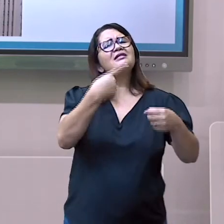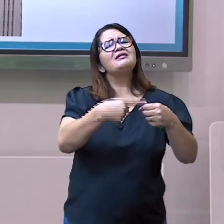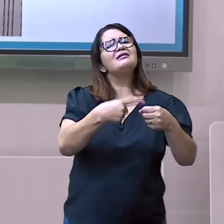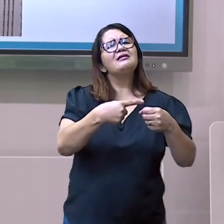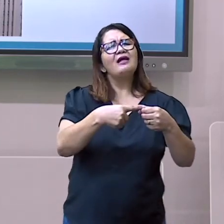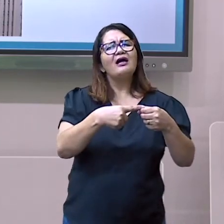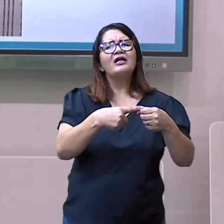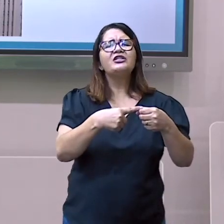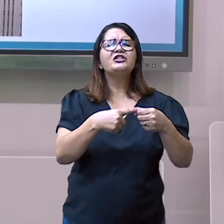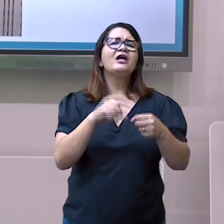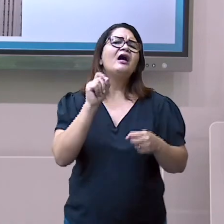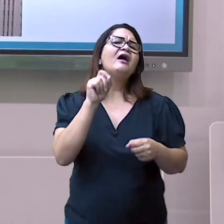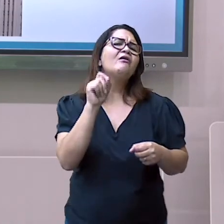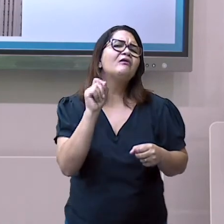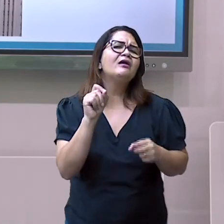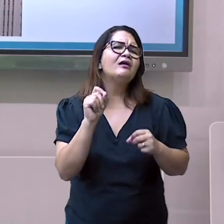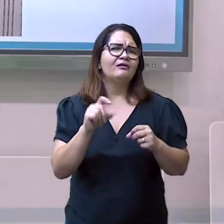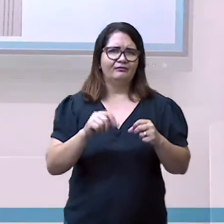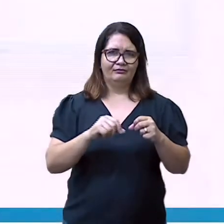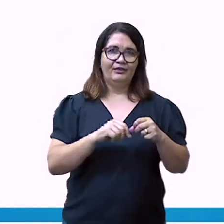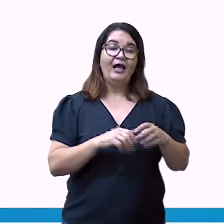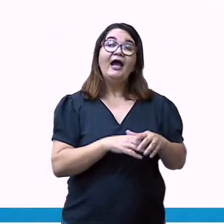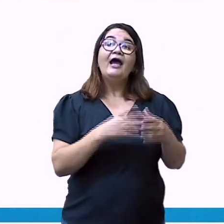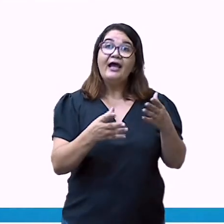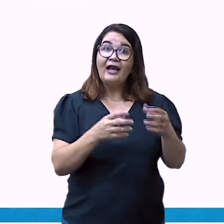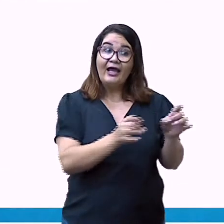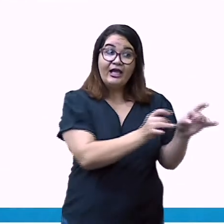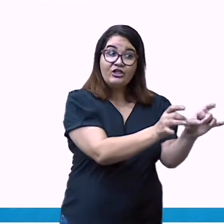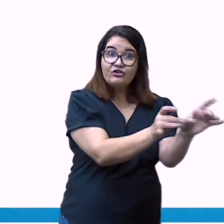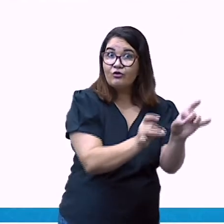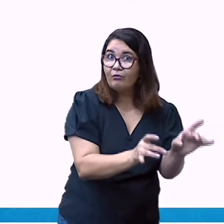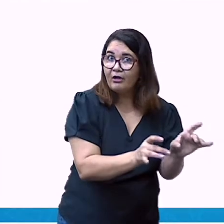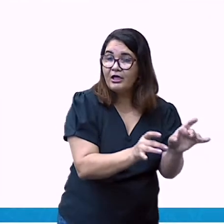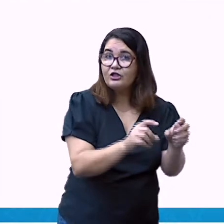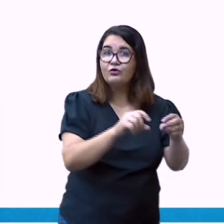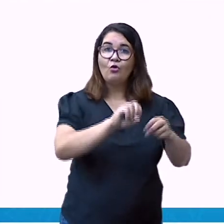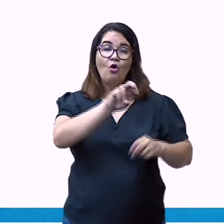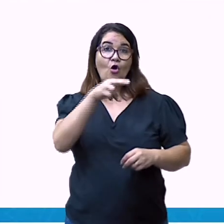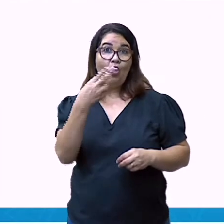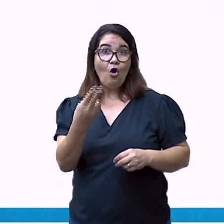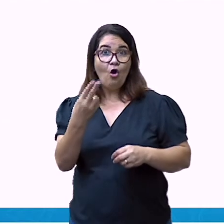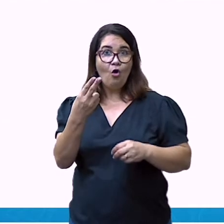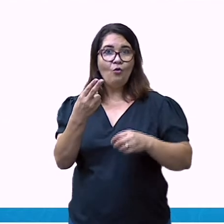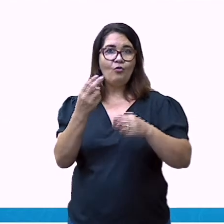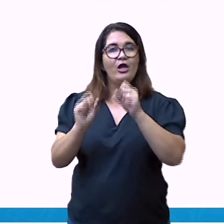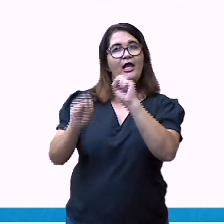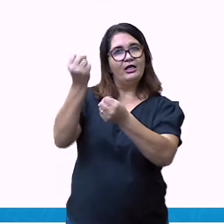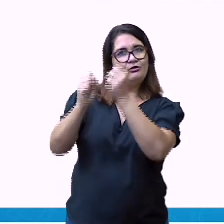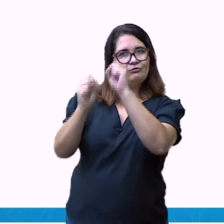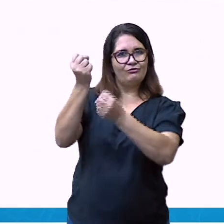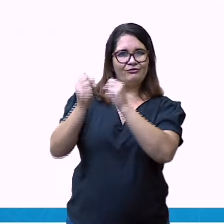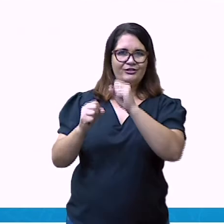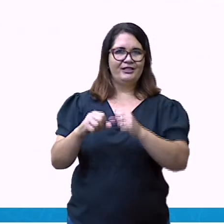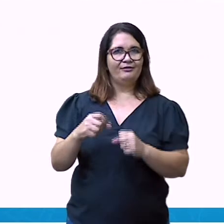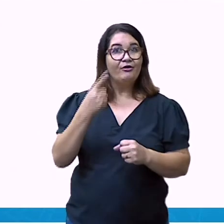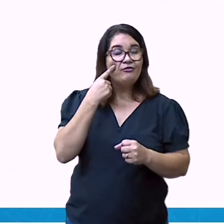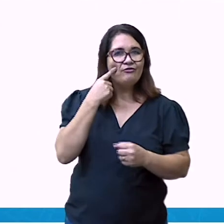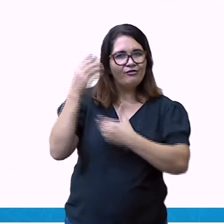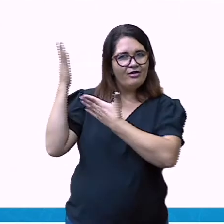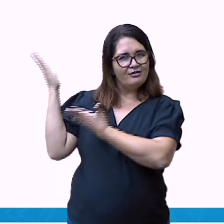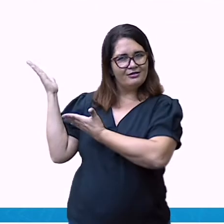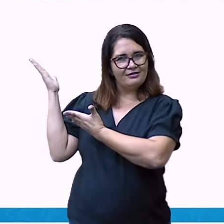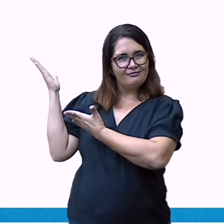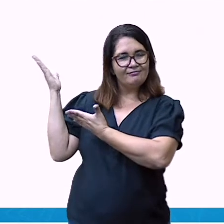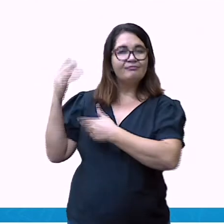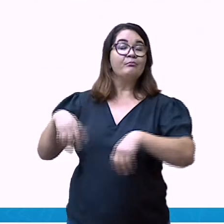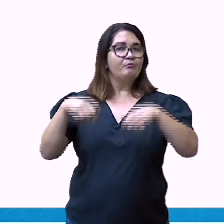comercial ou industrial? Para responder essa pergunta, é necessário saber de onde vem a maior